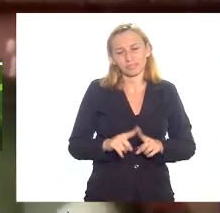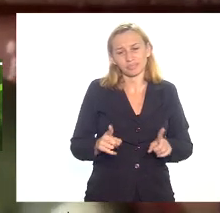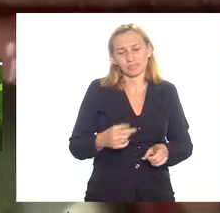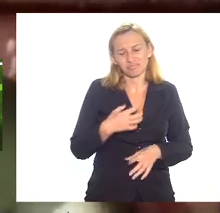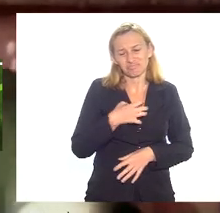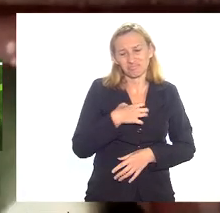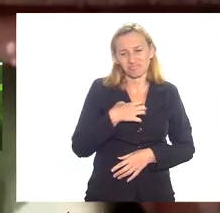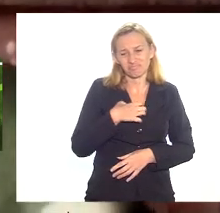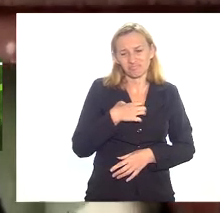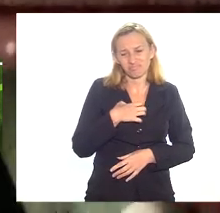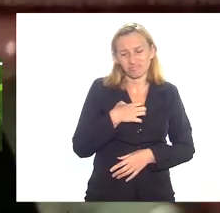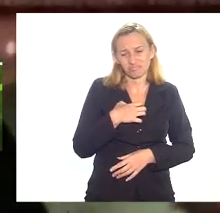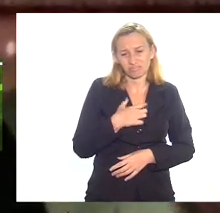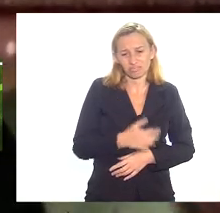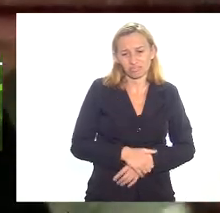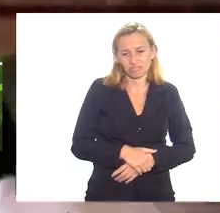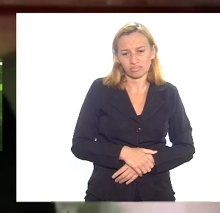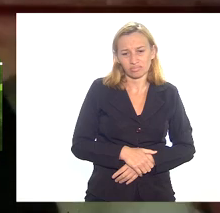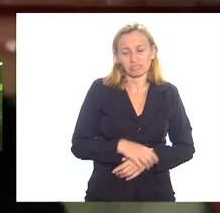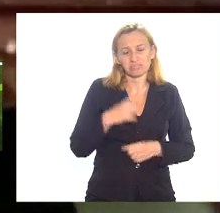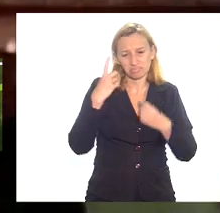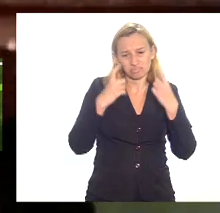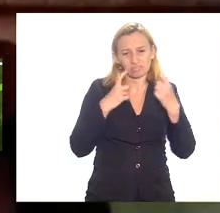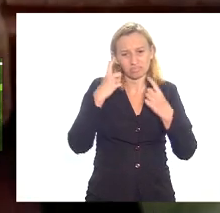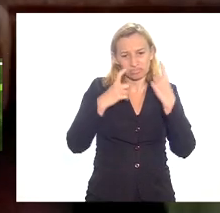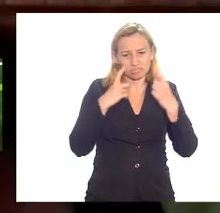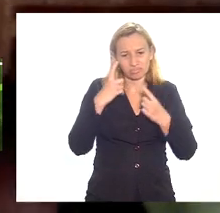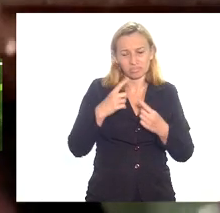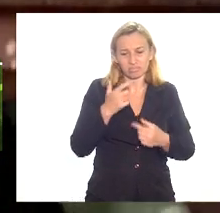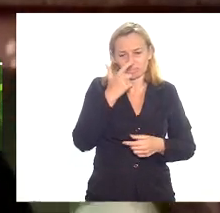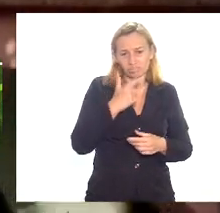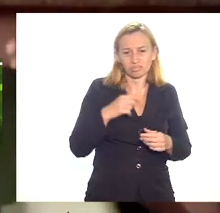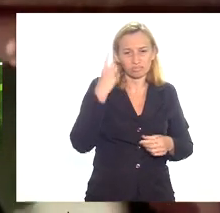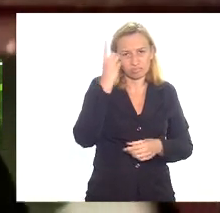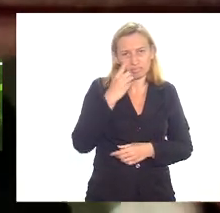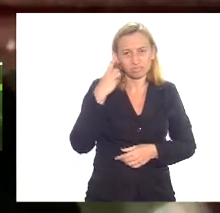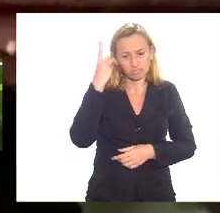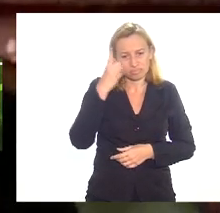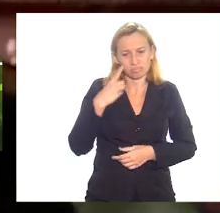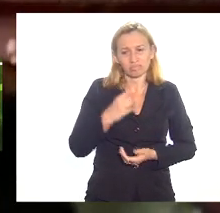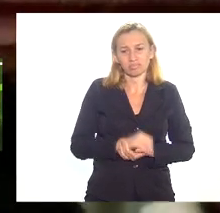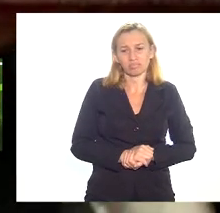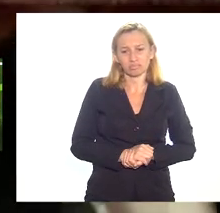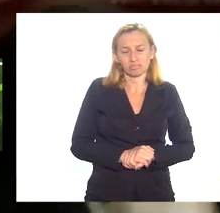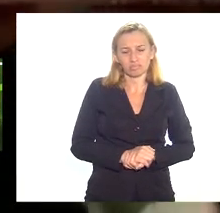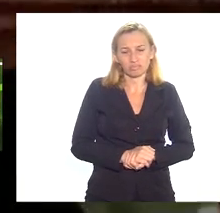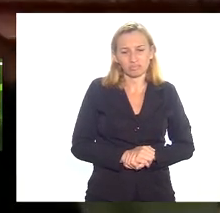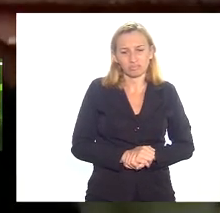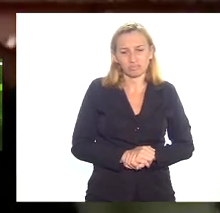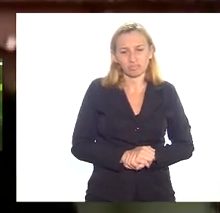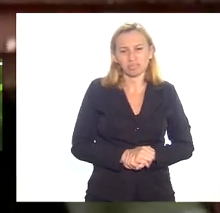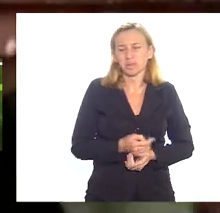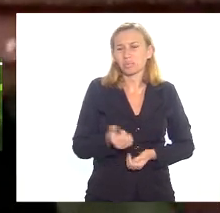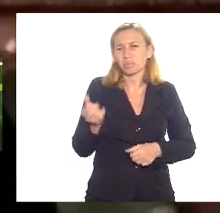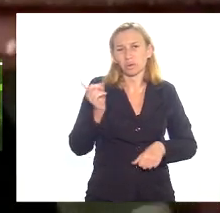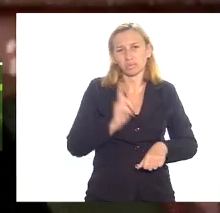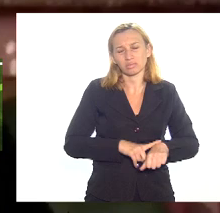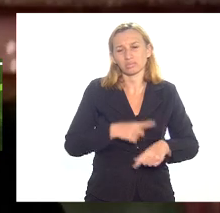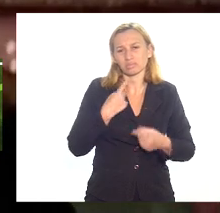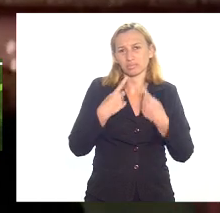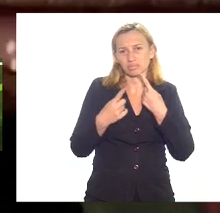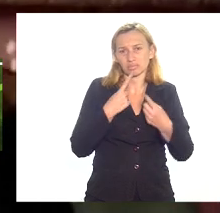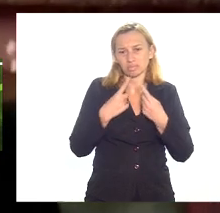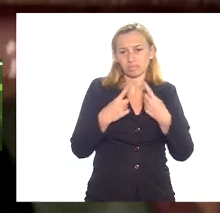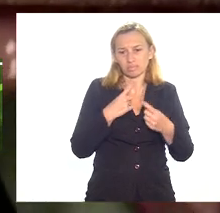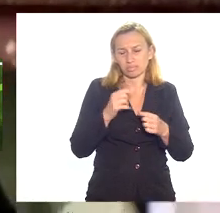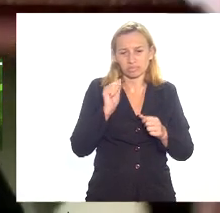sinto de fato muito preocupada enquanto parlamentar em ter pouquíssimo tempo para discutir com a